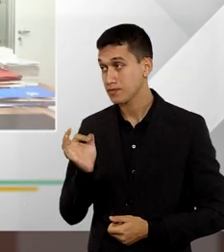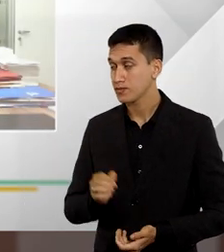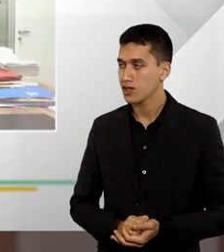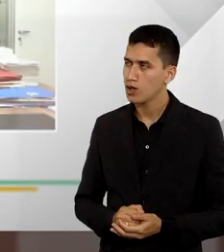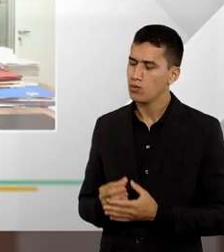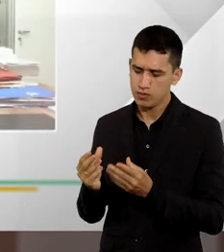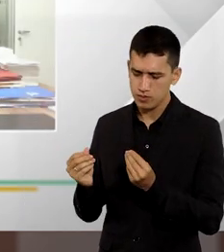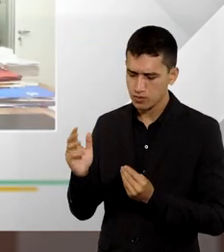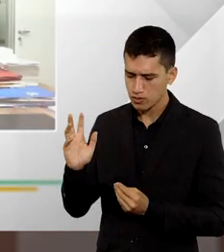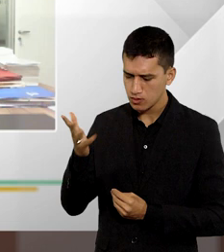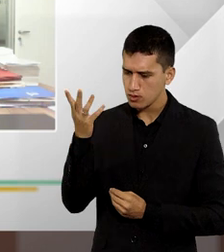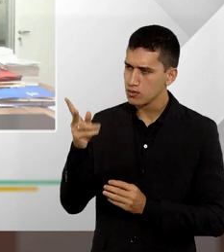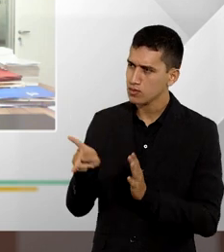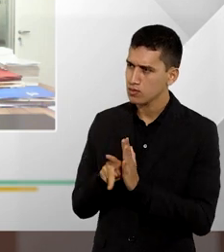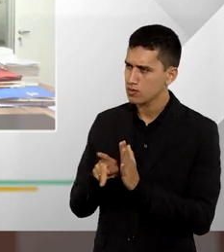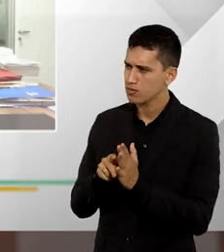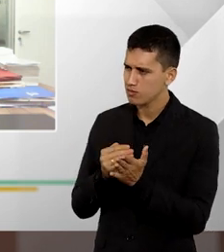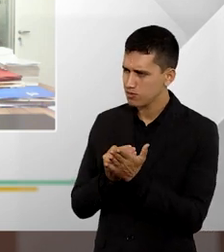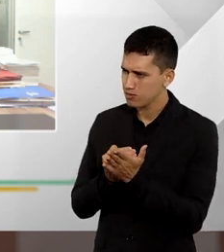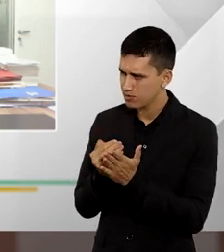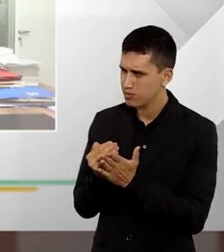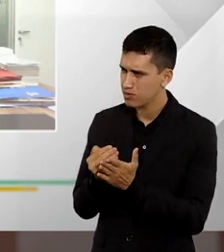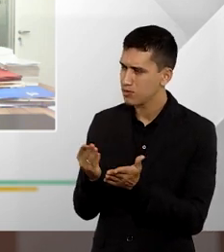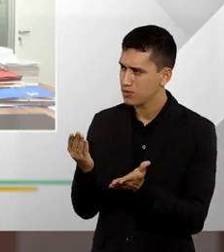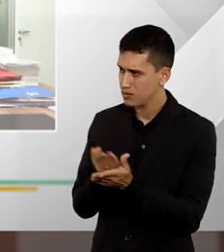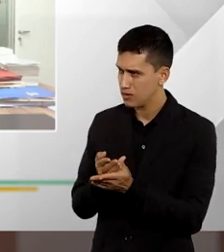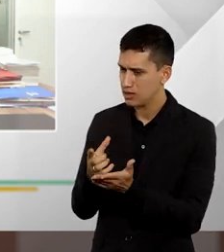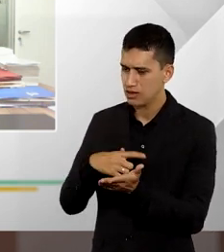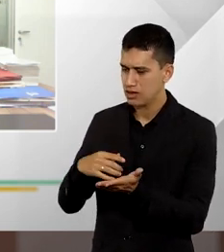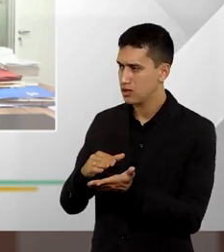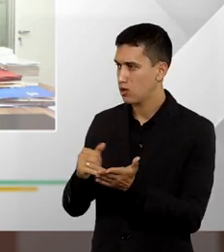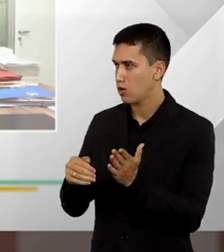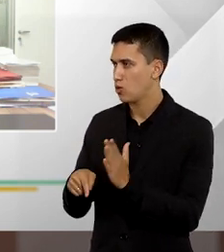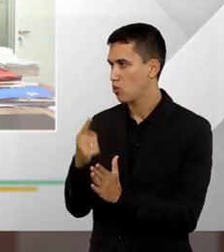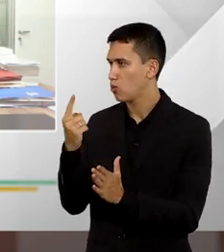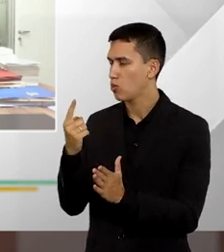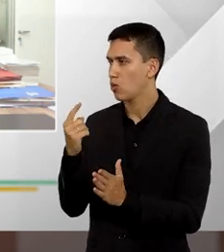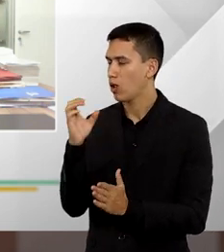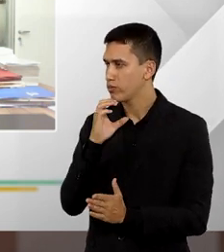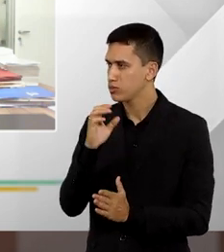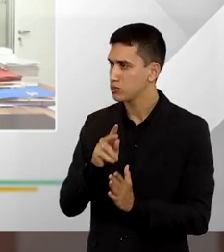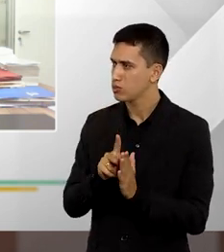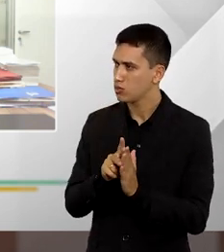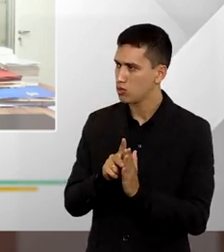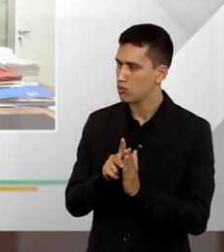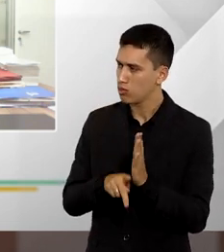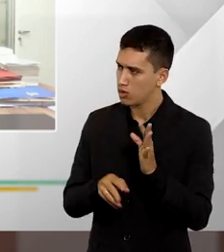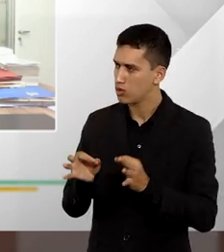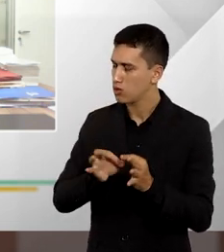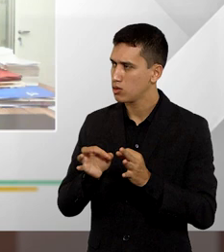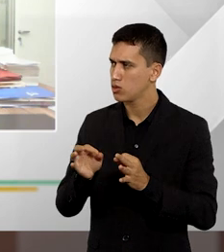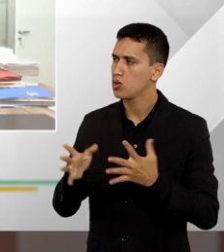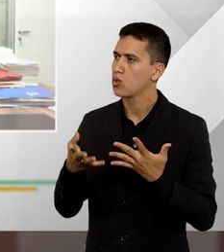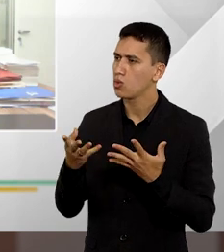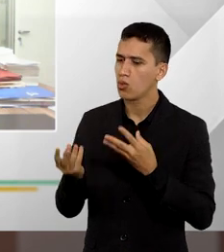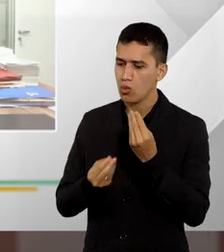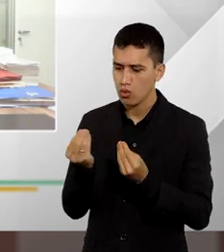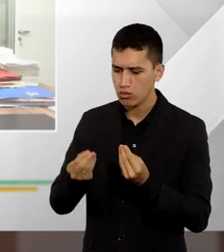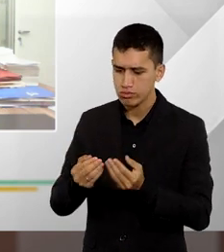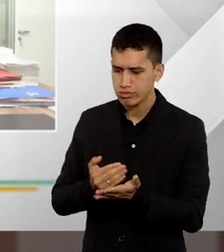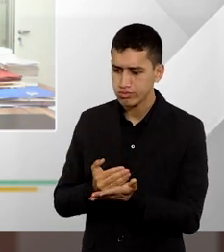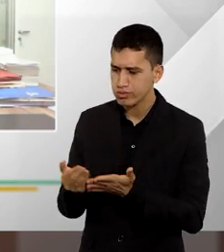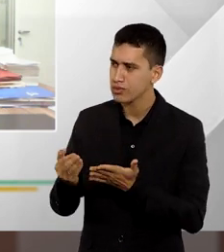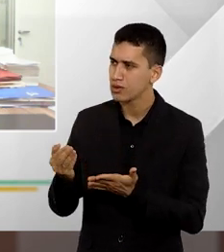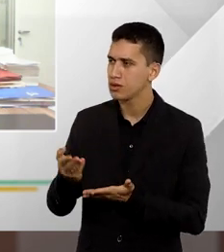Muitas vezes ocorre de a petição inicial da ação ser indeferida logo de plano. E como é que fica a questão dos honorários